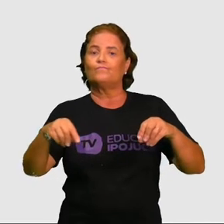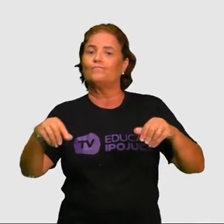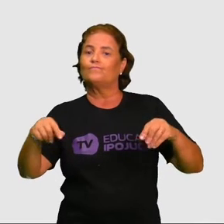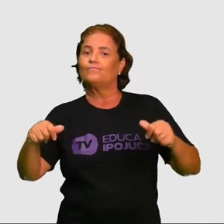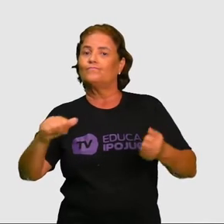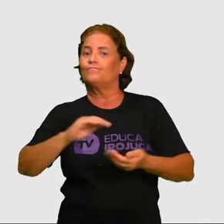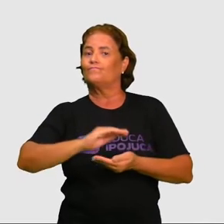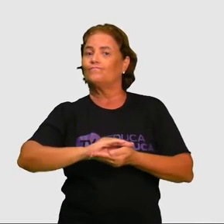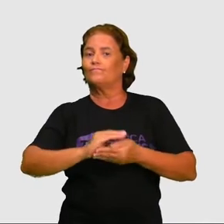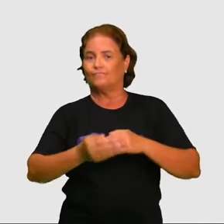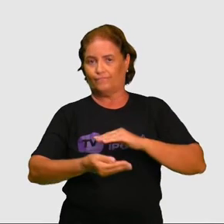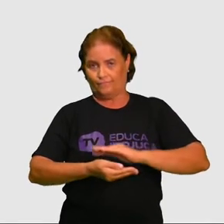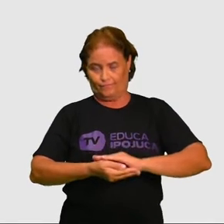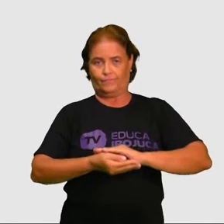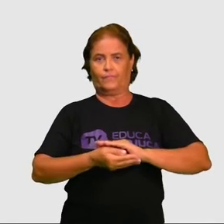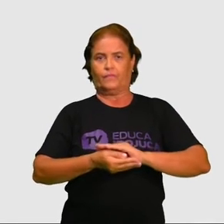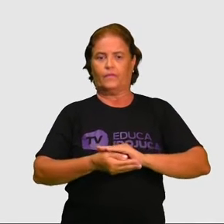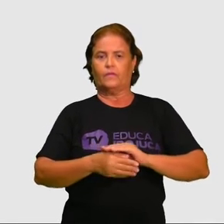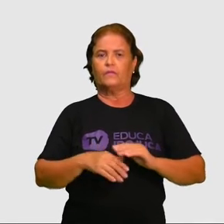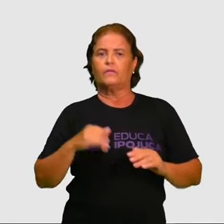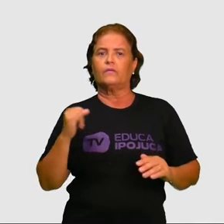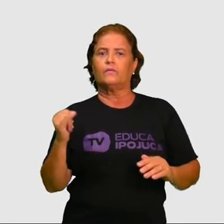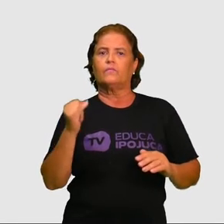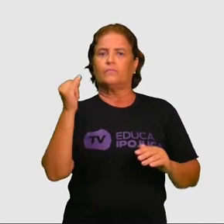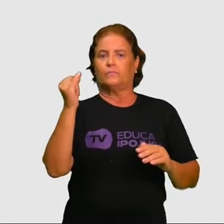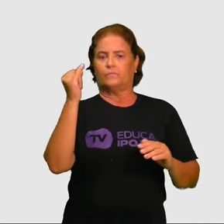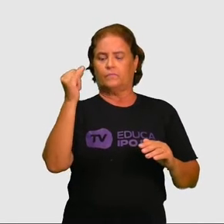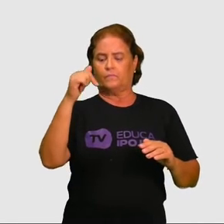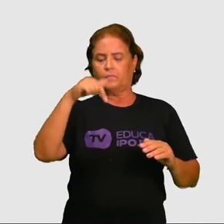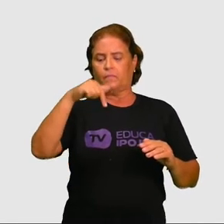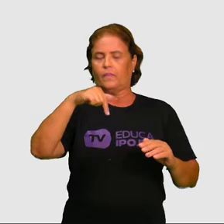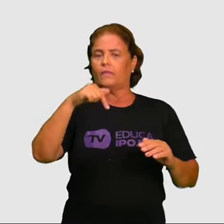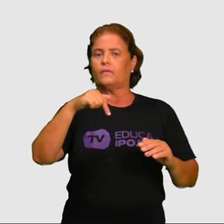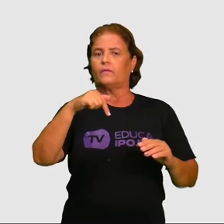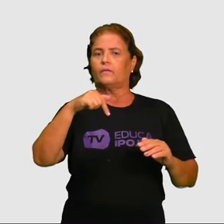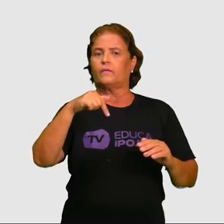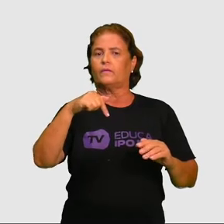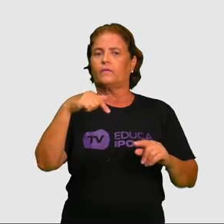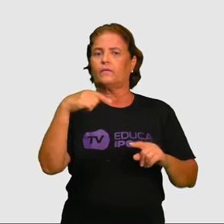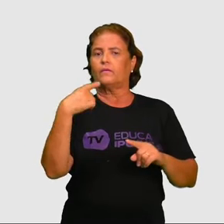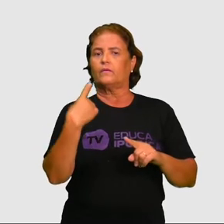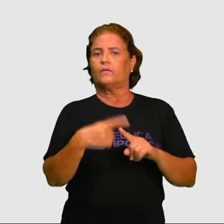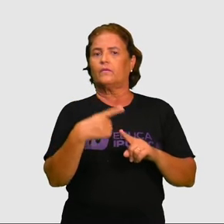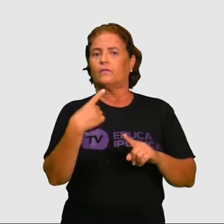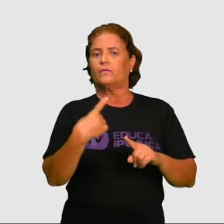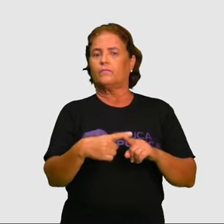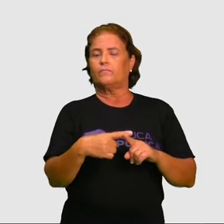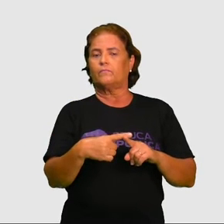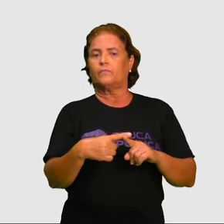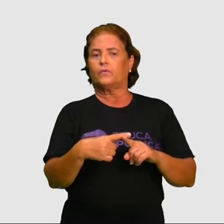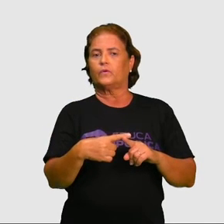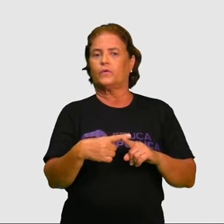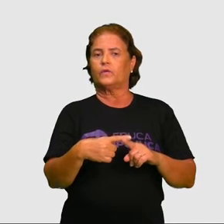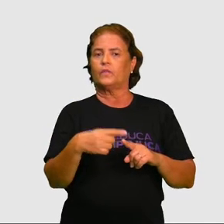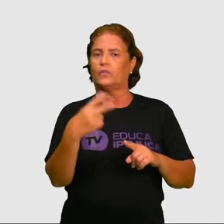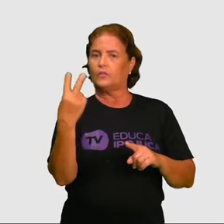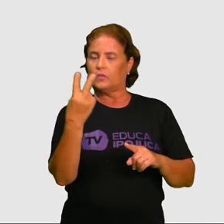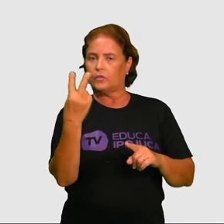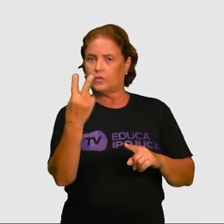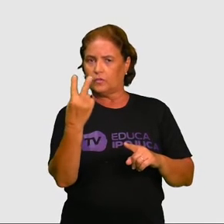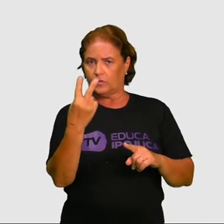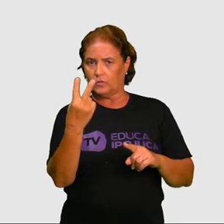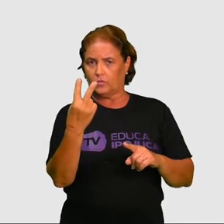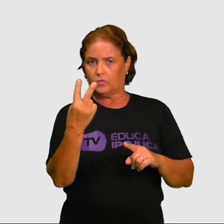E esse solo é predominante no município pela existência de dois portos naturais,